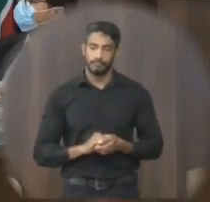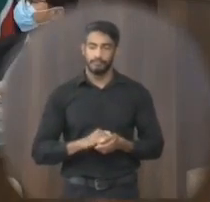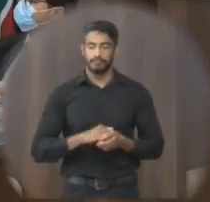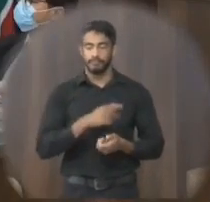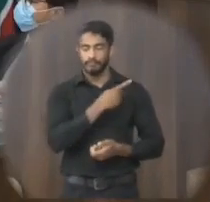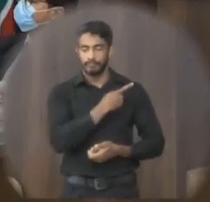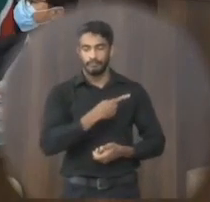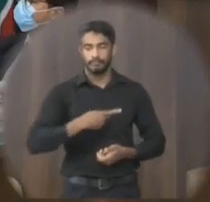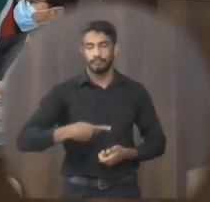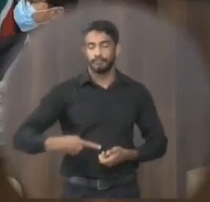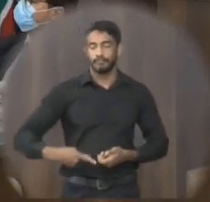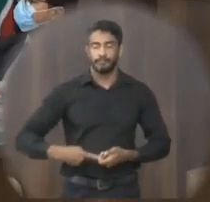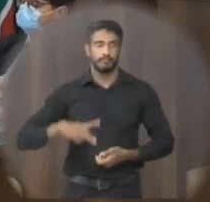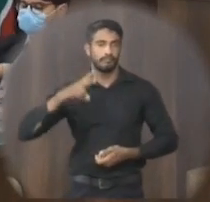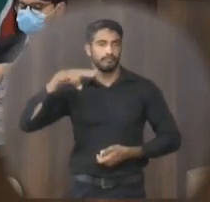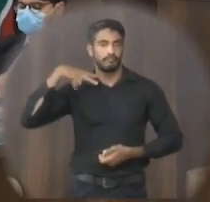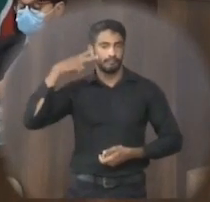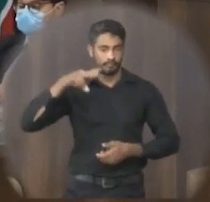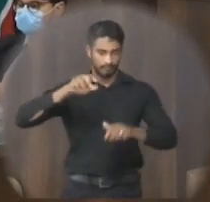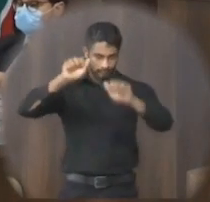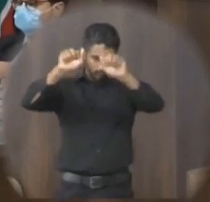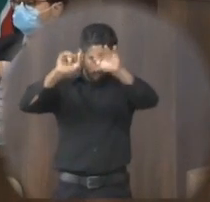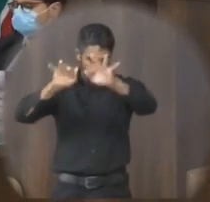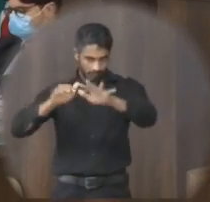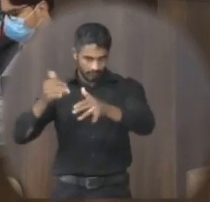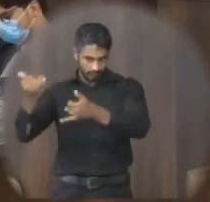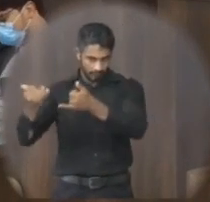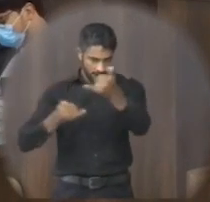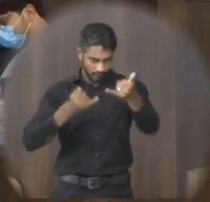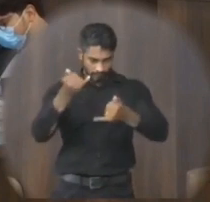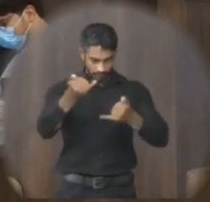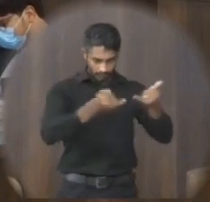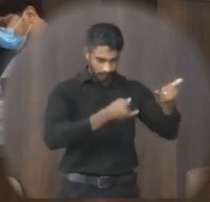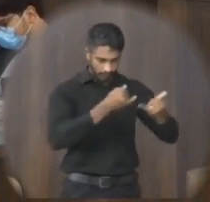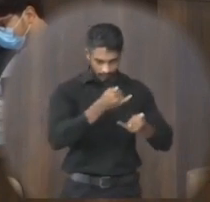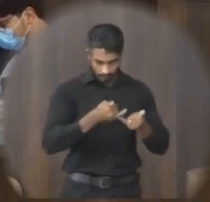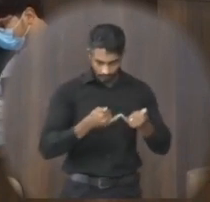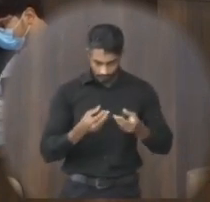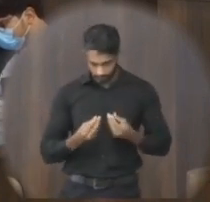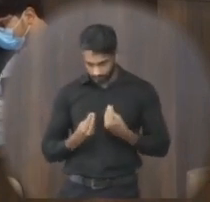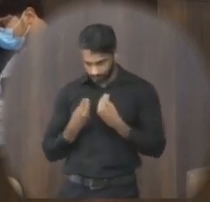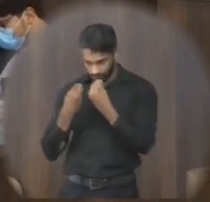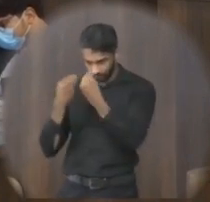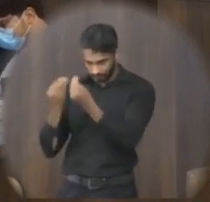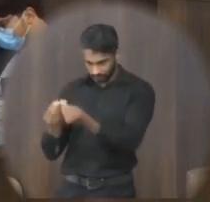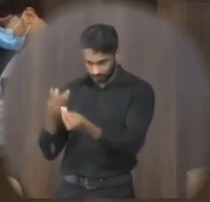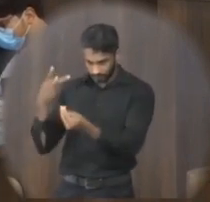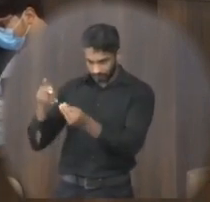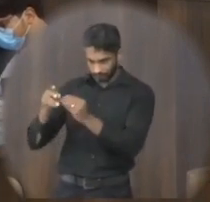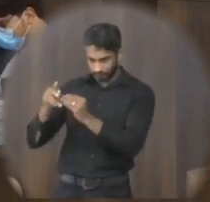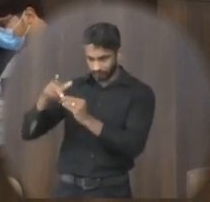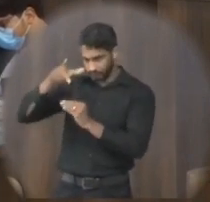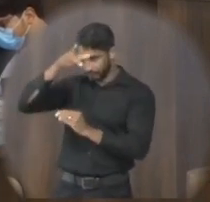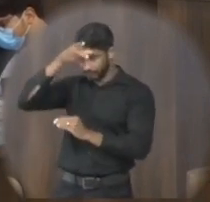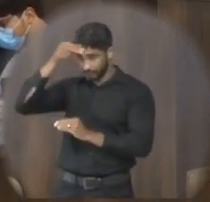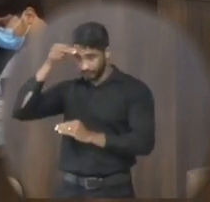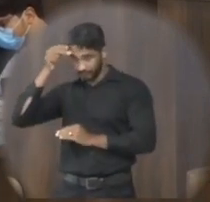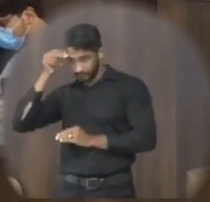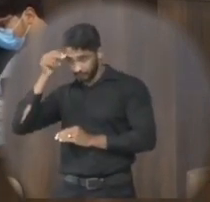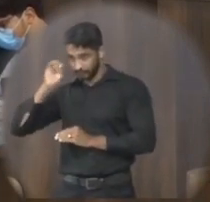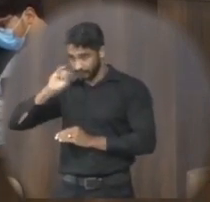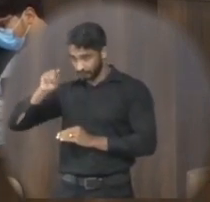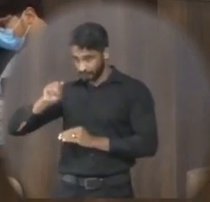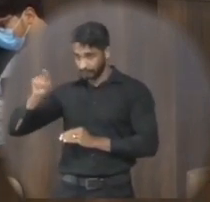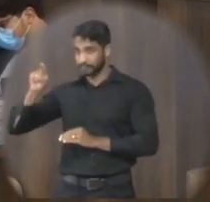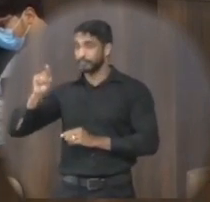senti senhor presidente o vereador que subscreve requer que após a tramitação regimental seja encaminhado ao senhor prefeito municipal José Aparecido